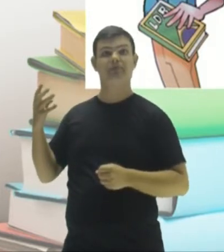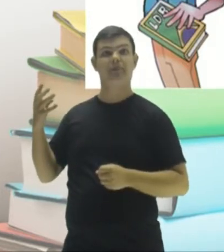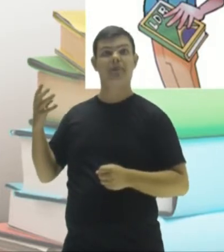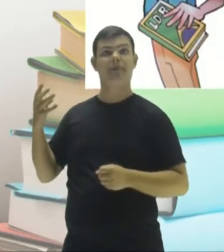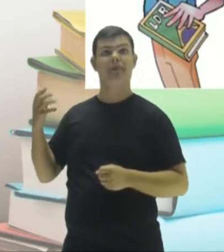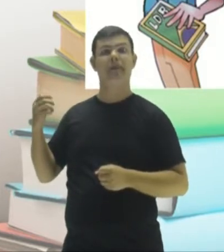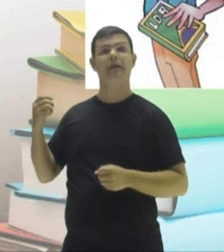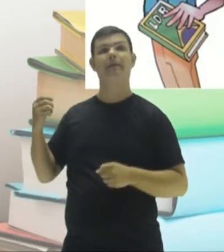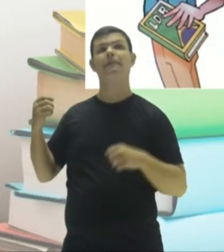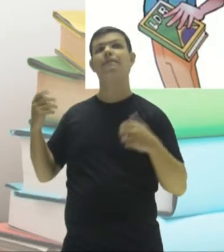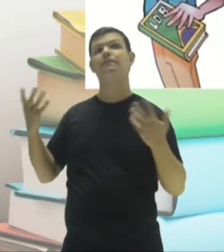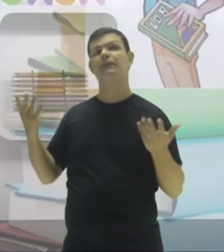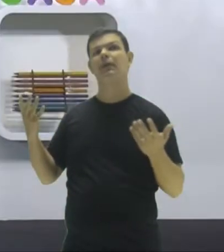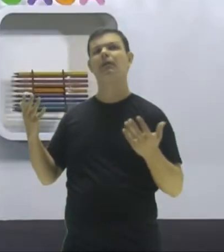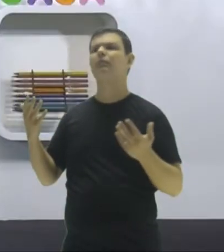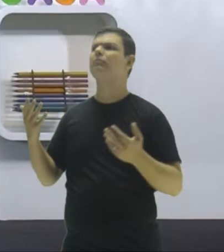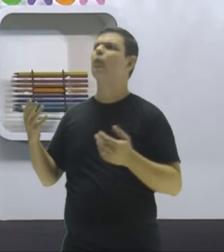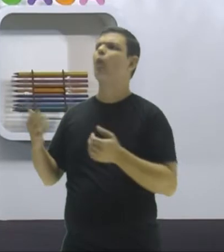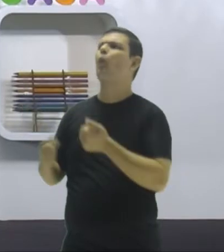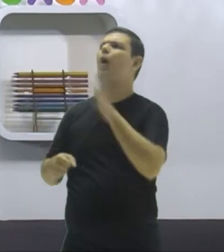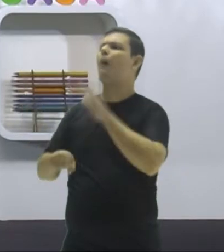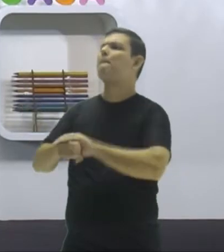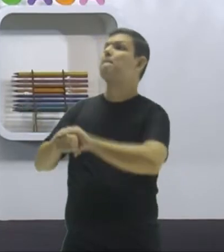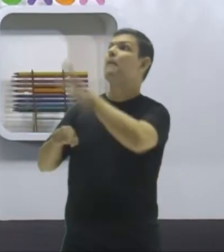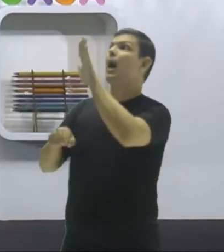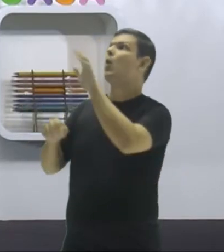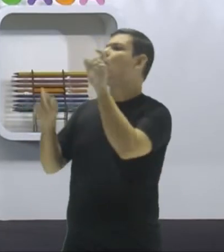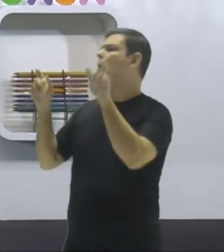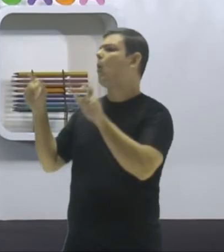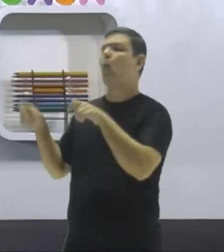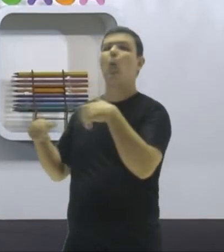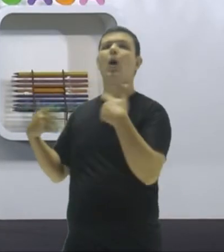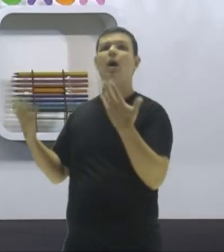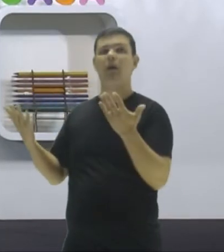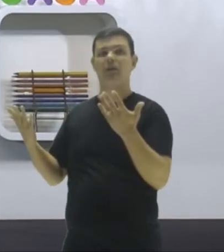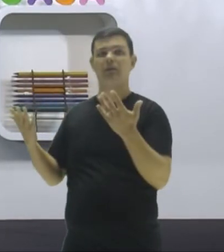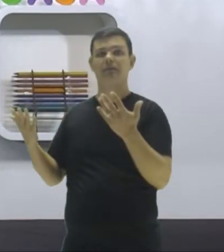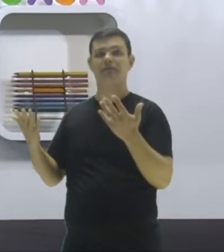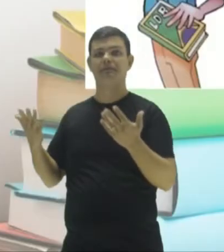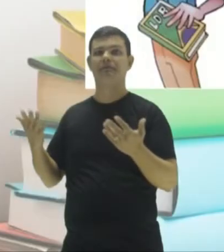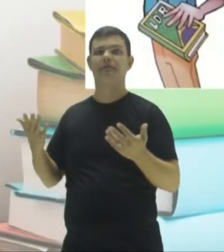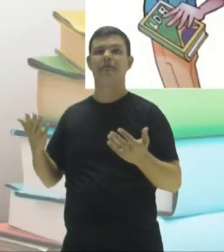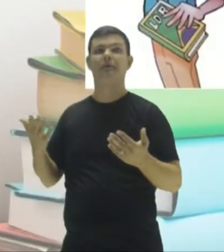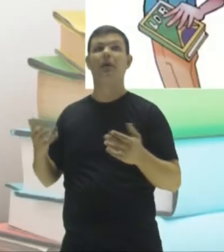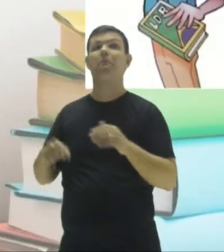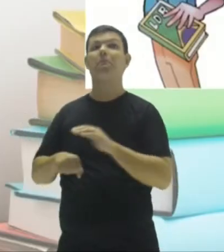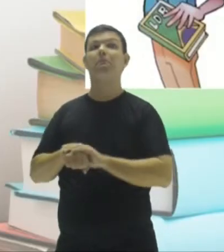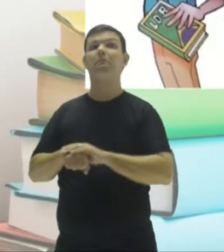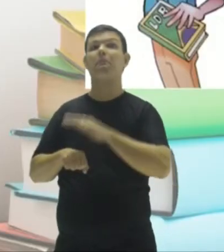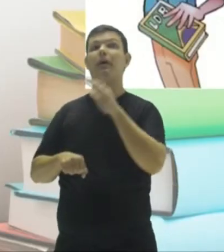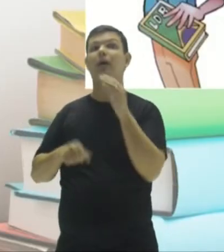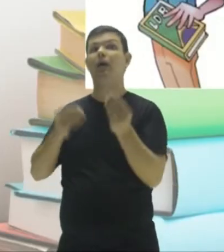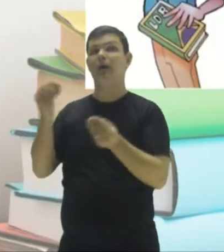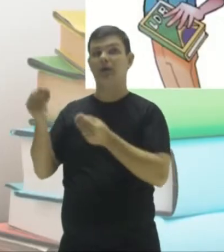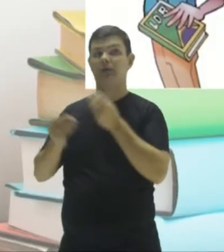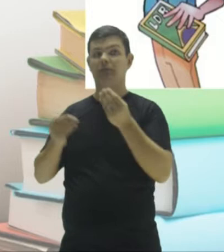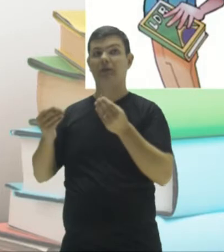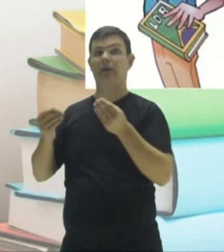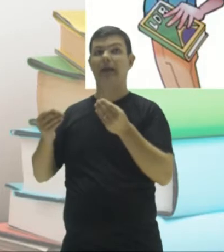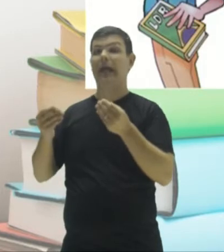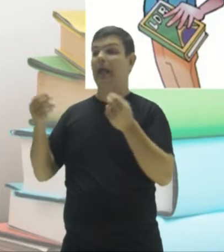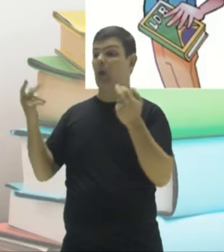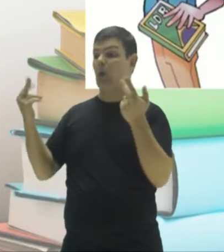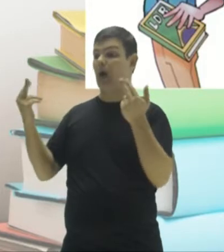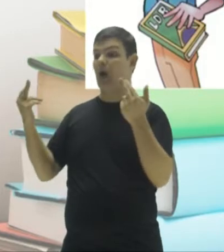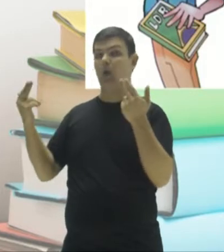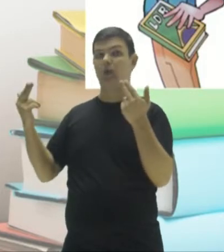Aqui. E aí, qual é o maior divisor de um número? Presta atenção. O maior divisor de um número é ele